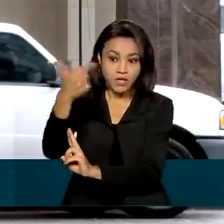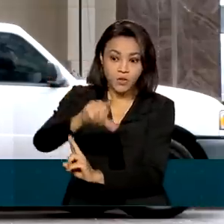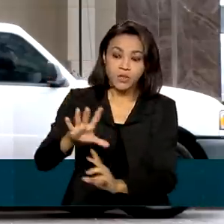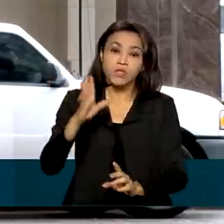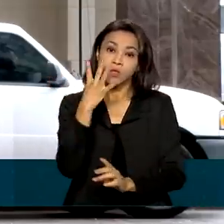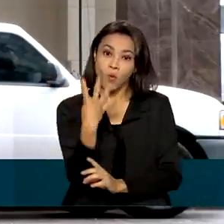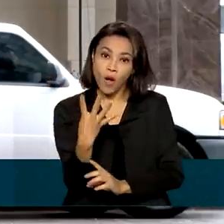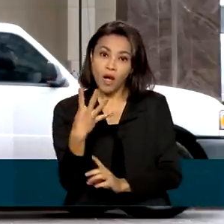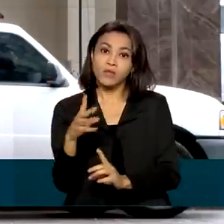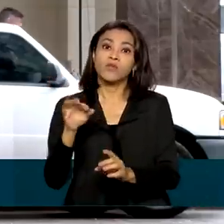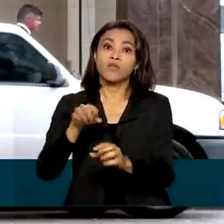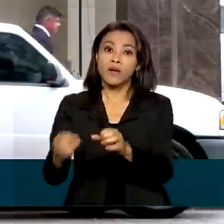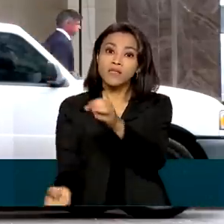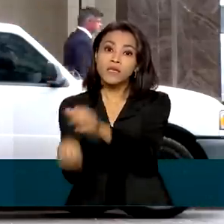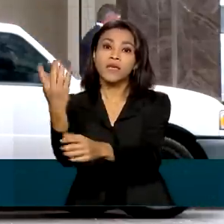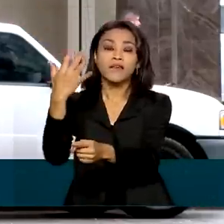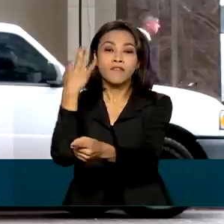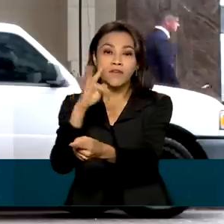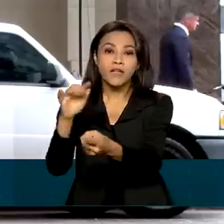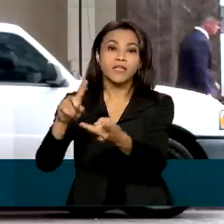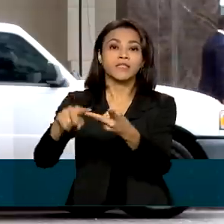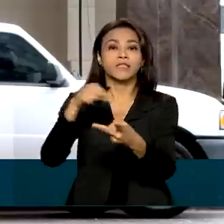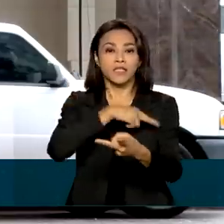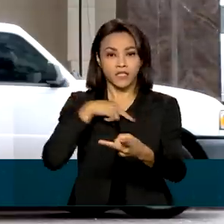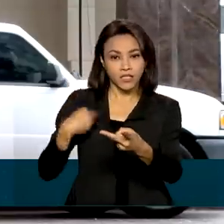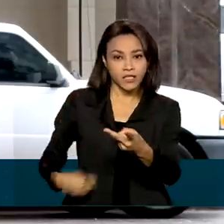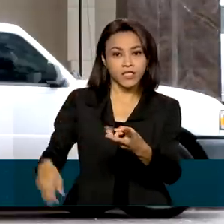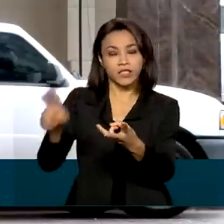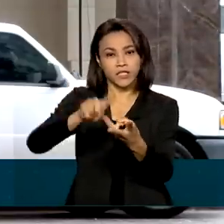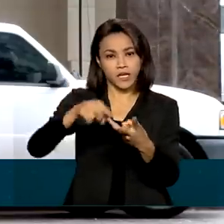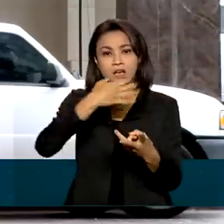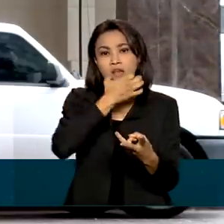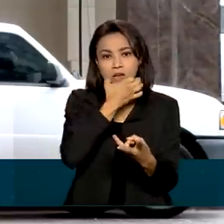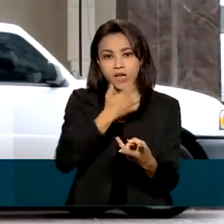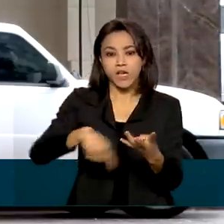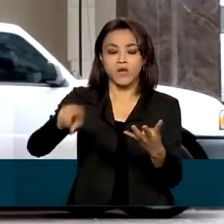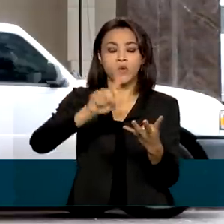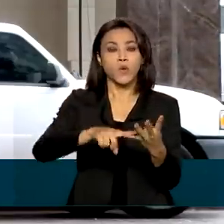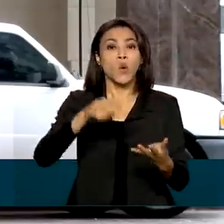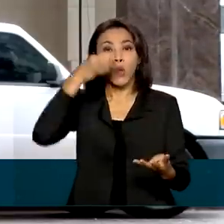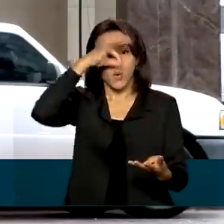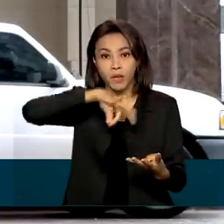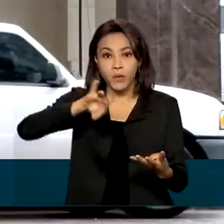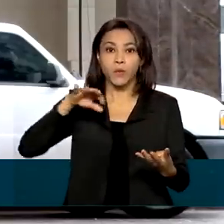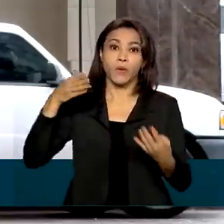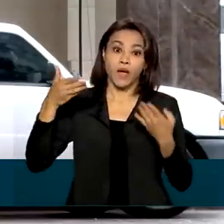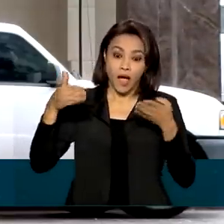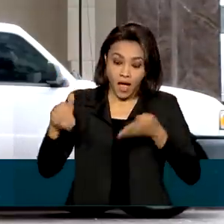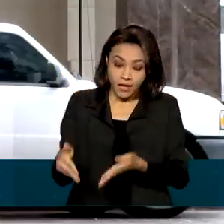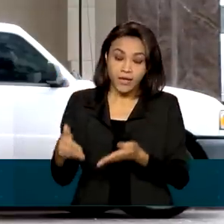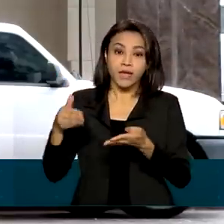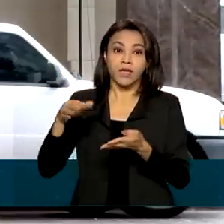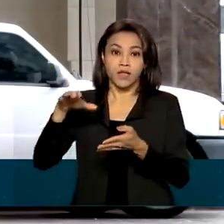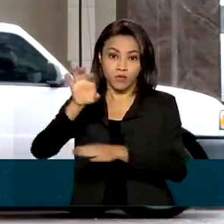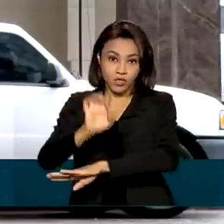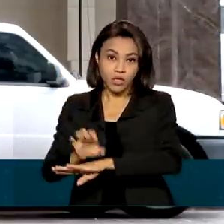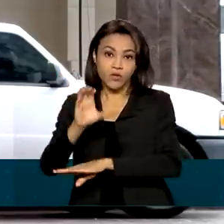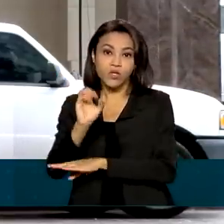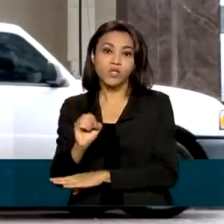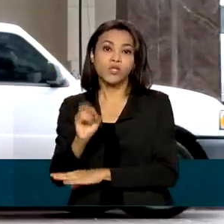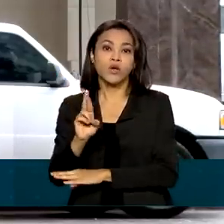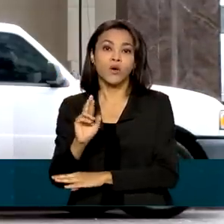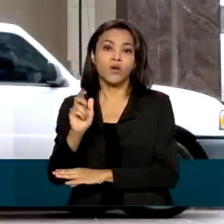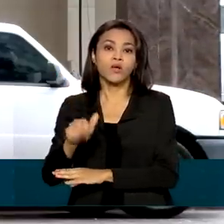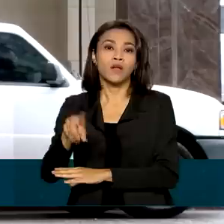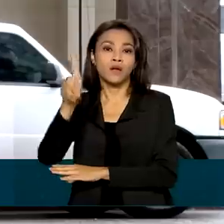serão instaladas na França, China, no Reino Unido e em Cusco, no Peru. Aqui em Orlando, o vice-consulado vai atender aos